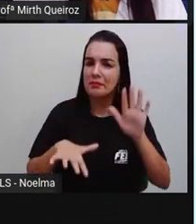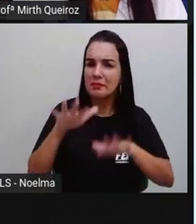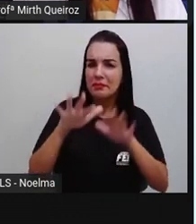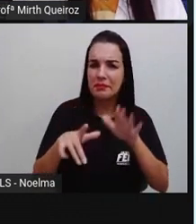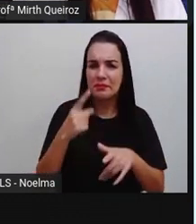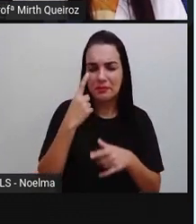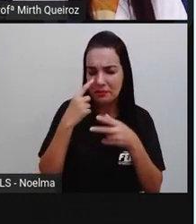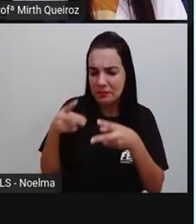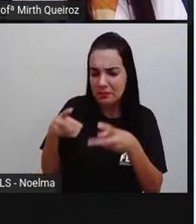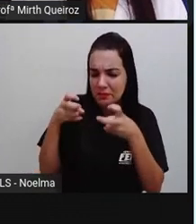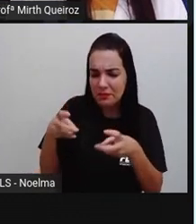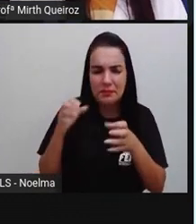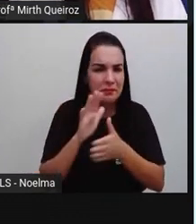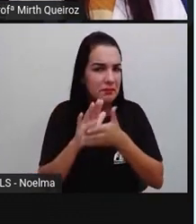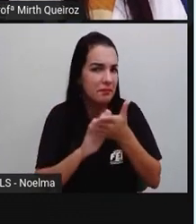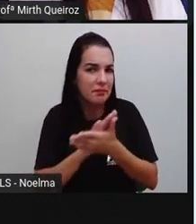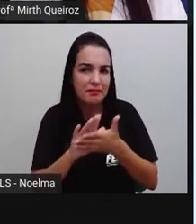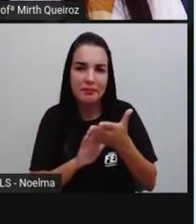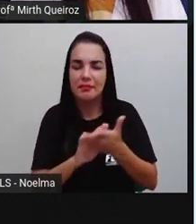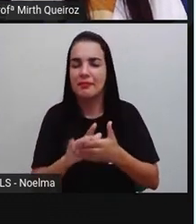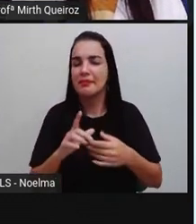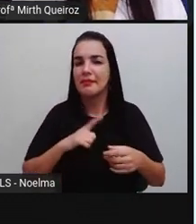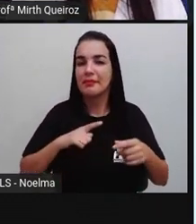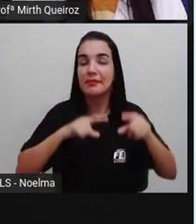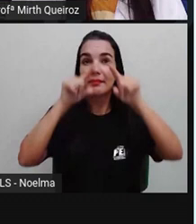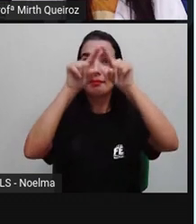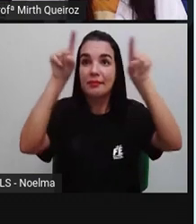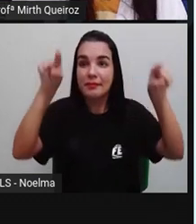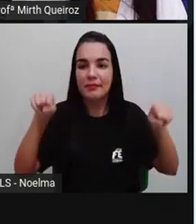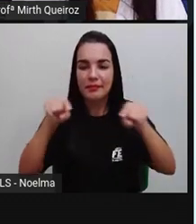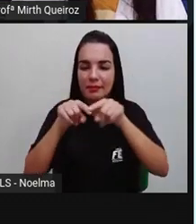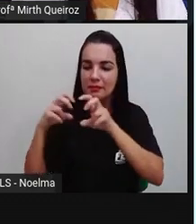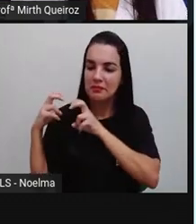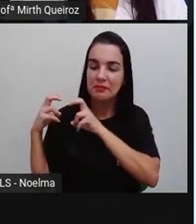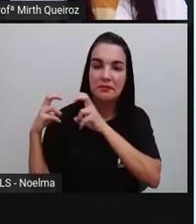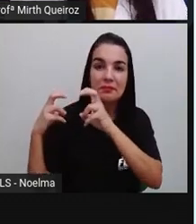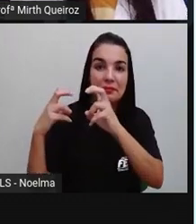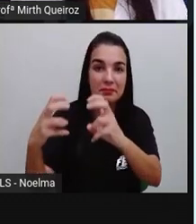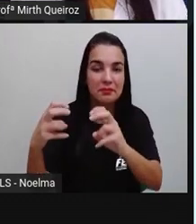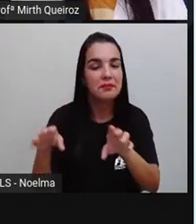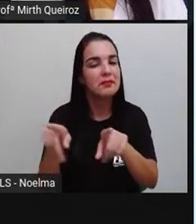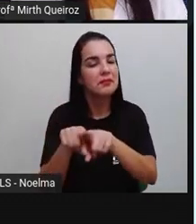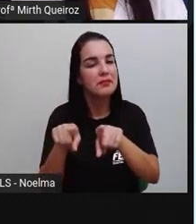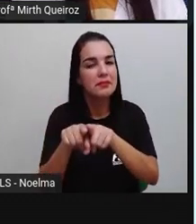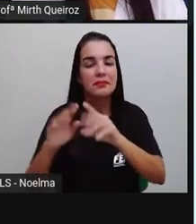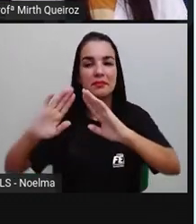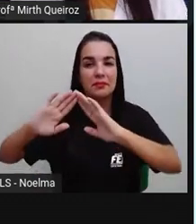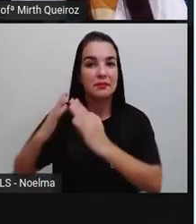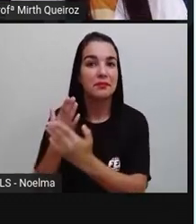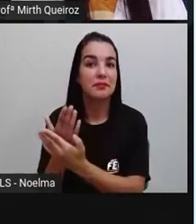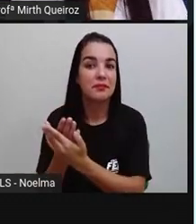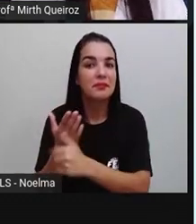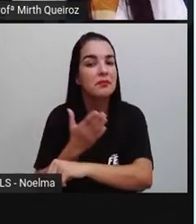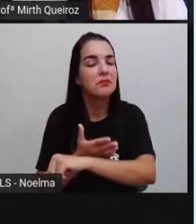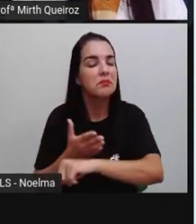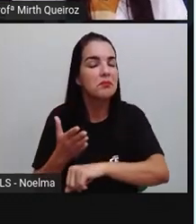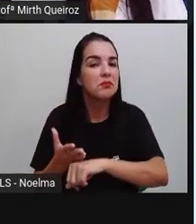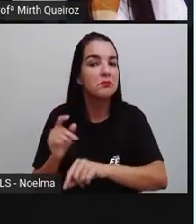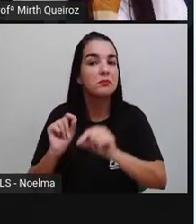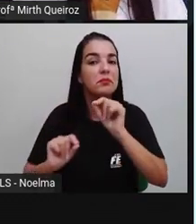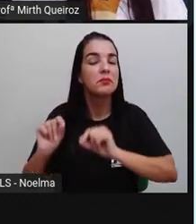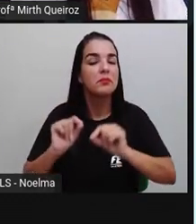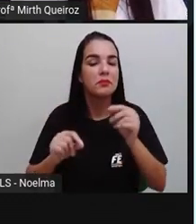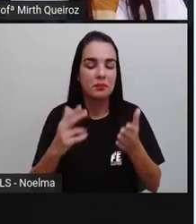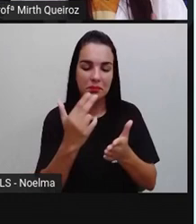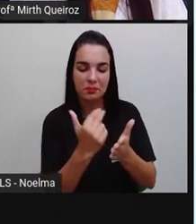não tenham observado no formato de uma placa de trânsito. Até mesmo na escola ou em casa vocês costumam